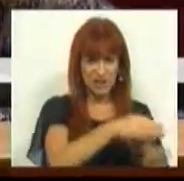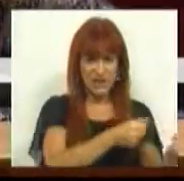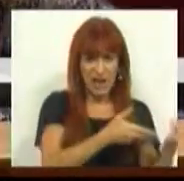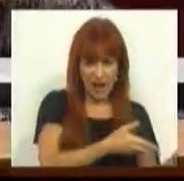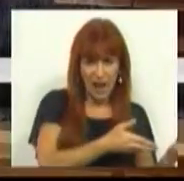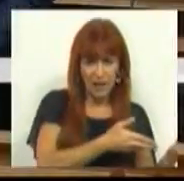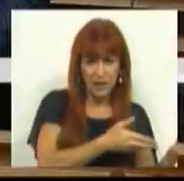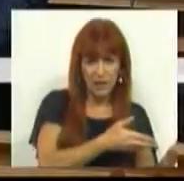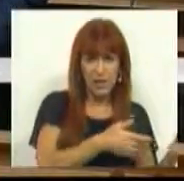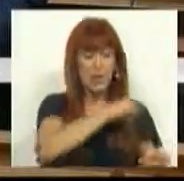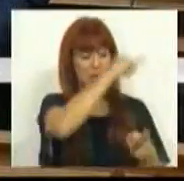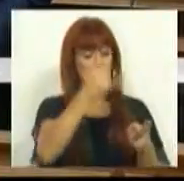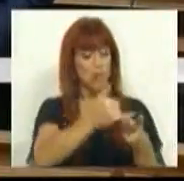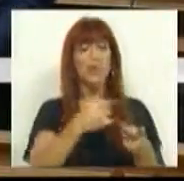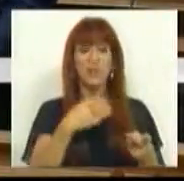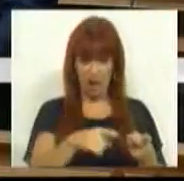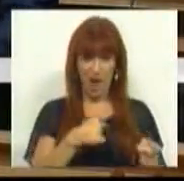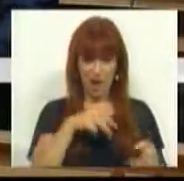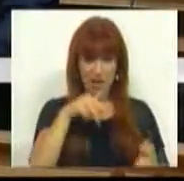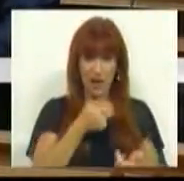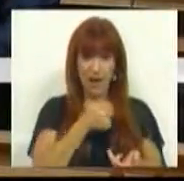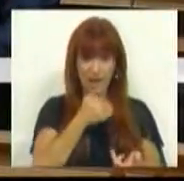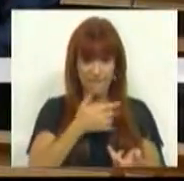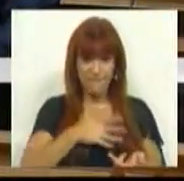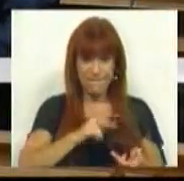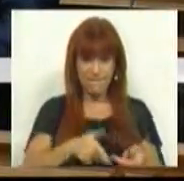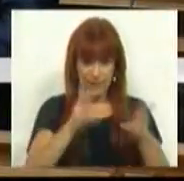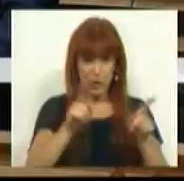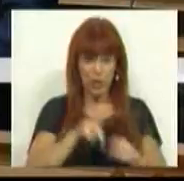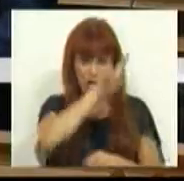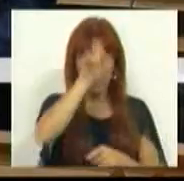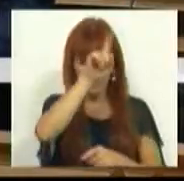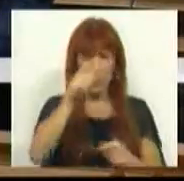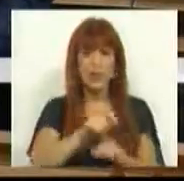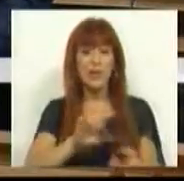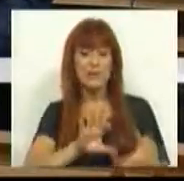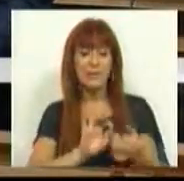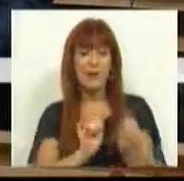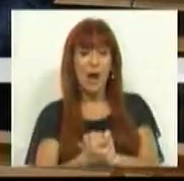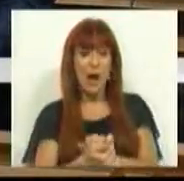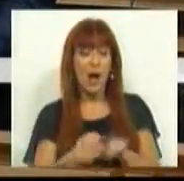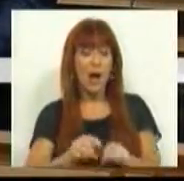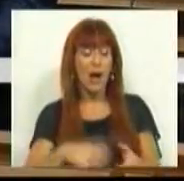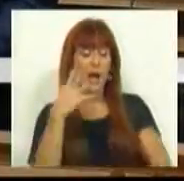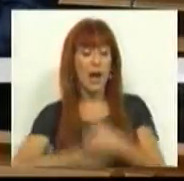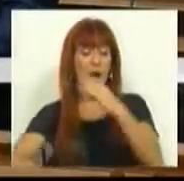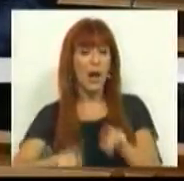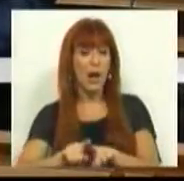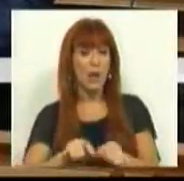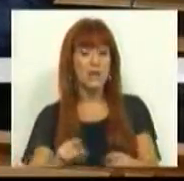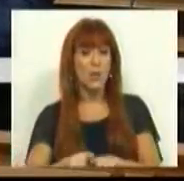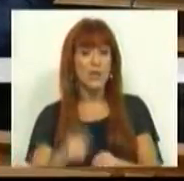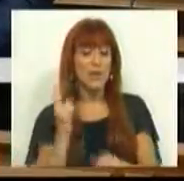nessa matéria? Segundo, está na disposição de que todas as questões controvertidas por advogado em